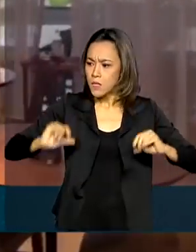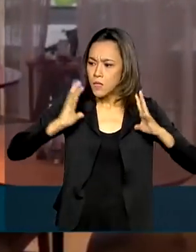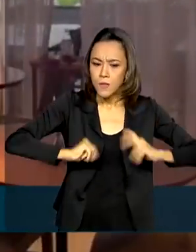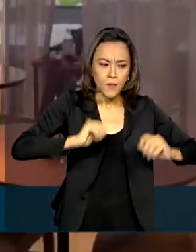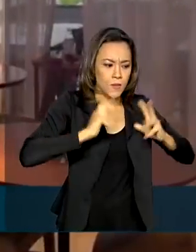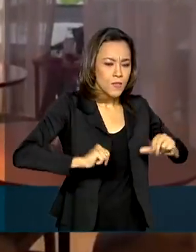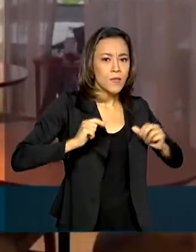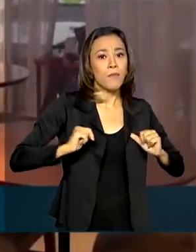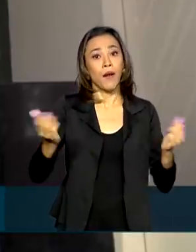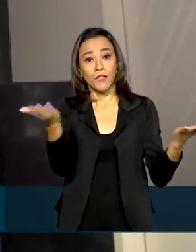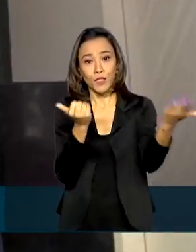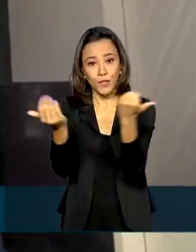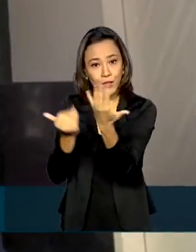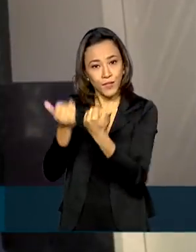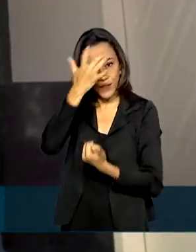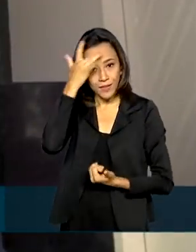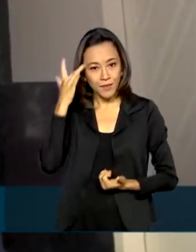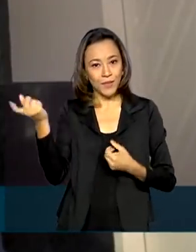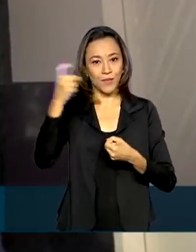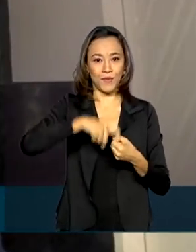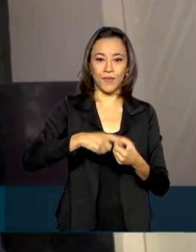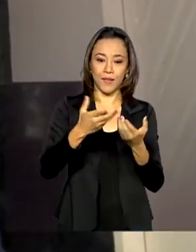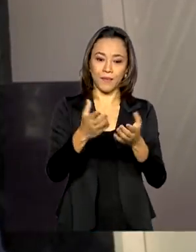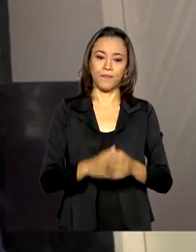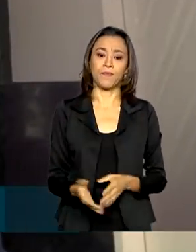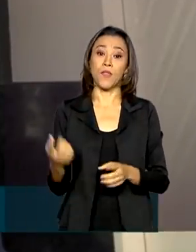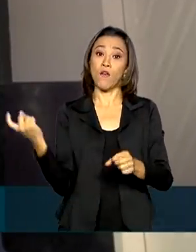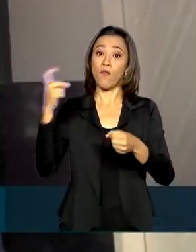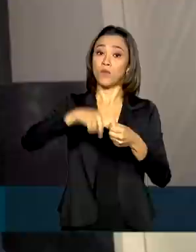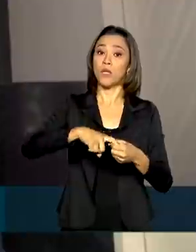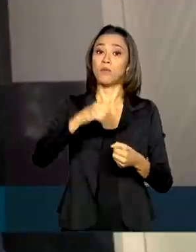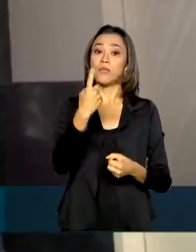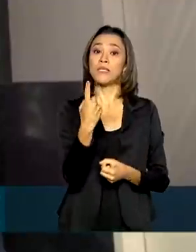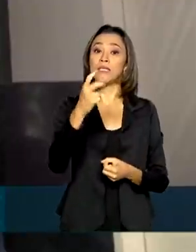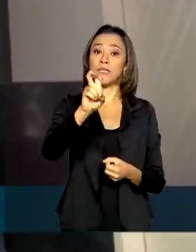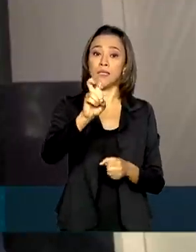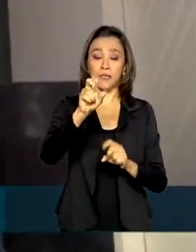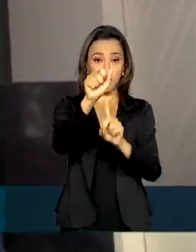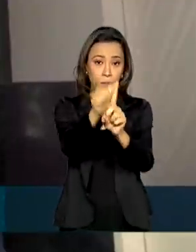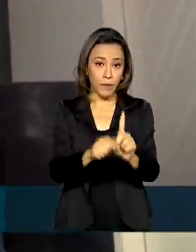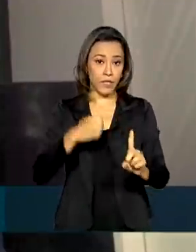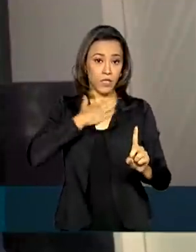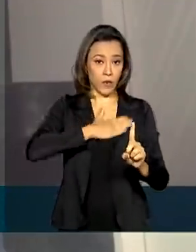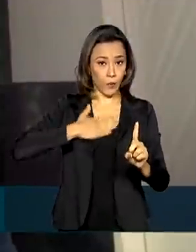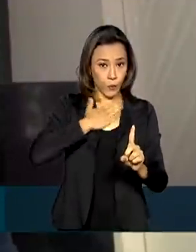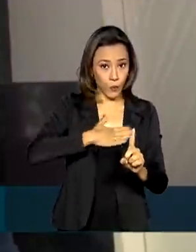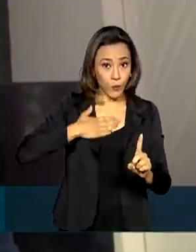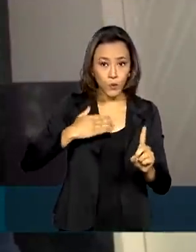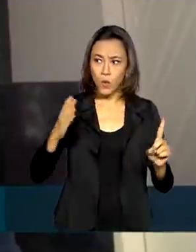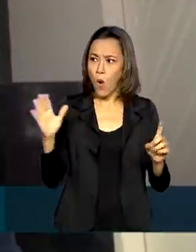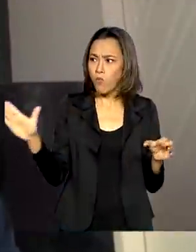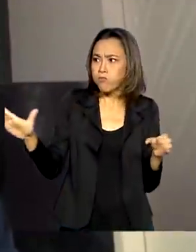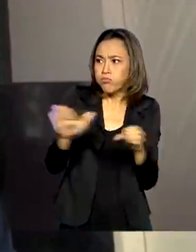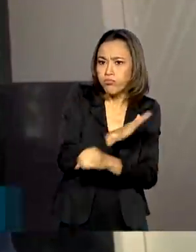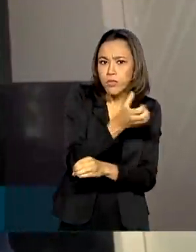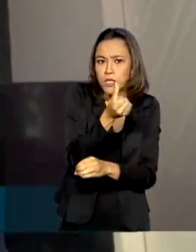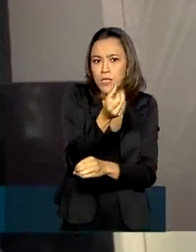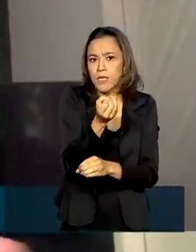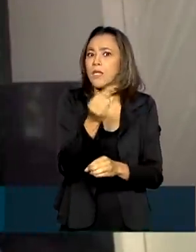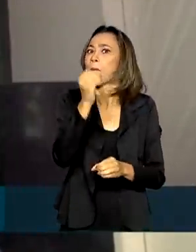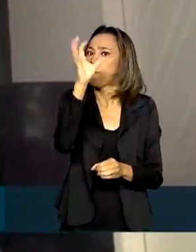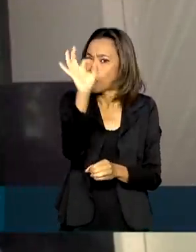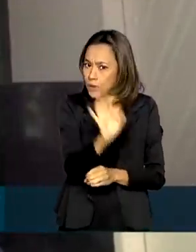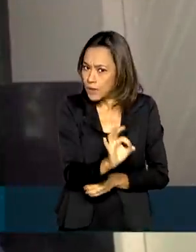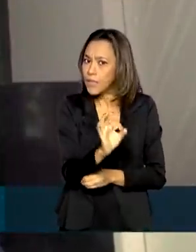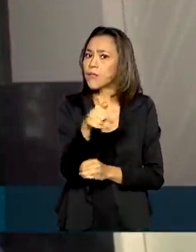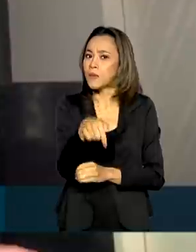atrair os hóspedes. Voltamos agora 15 de agosto com a ocupação de 60%. Isso significa que